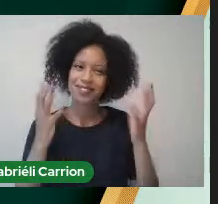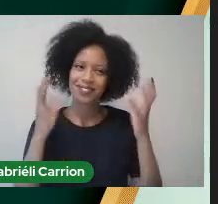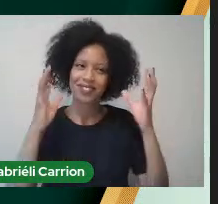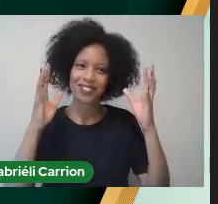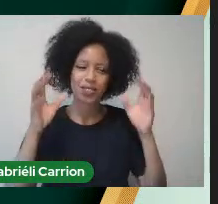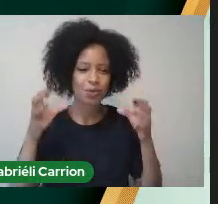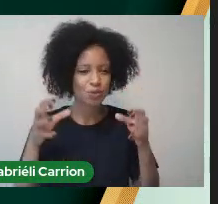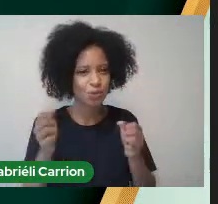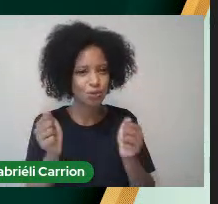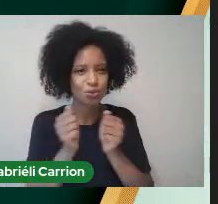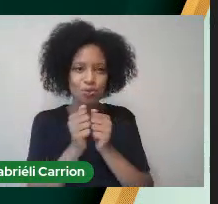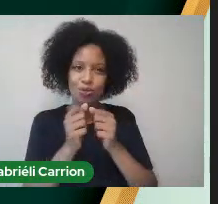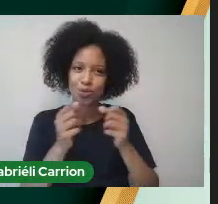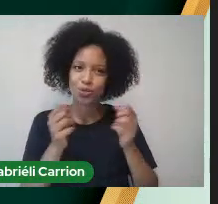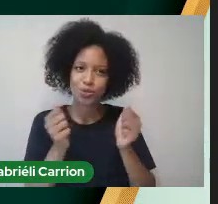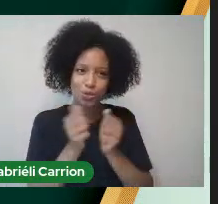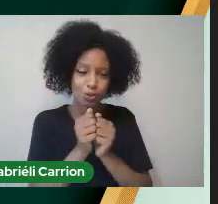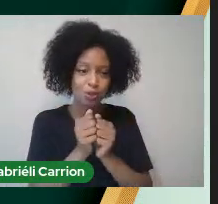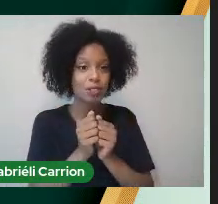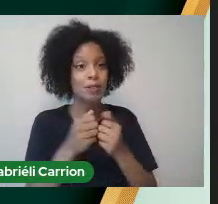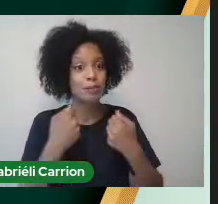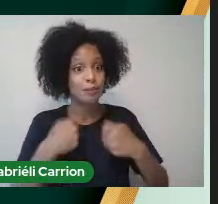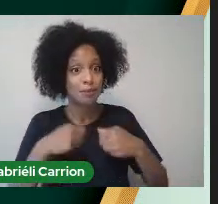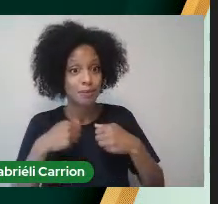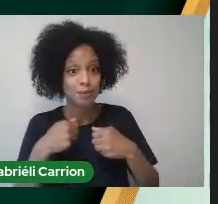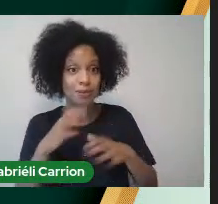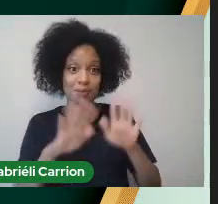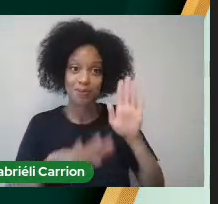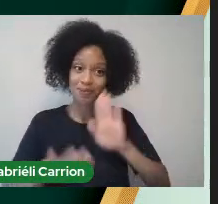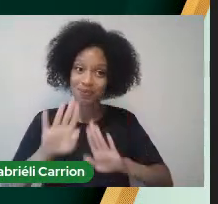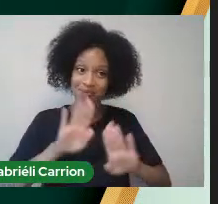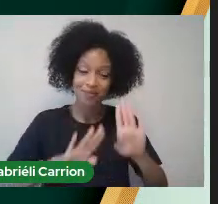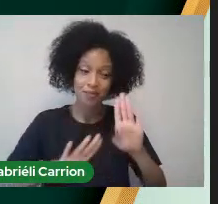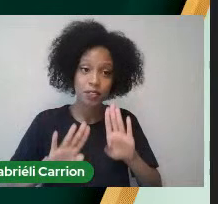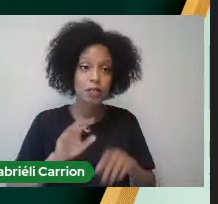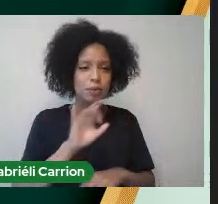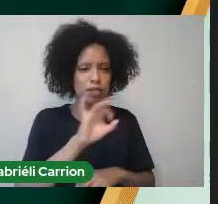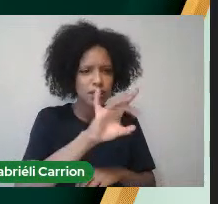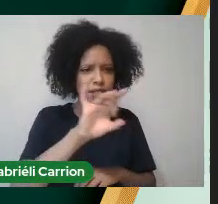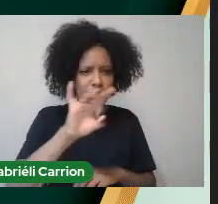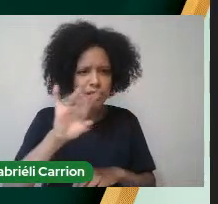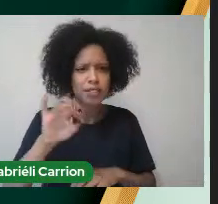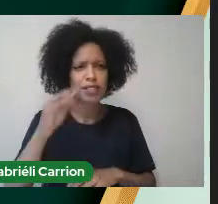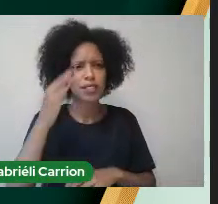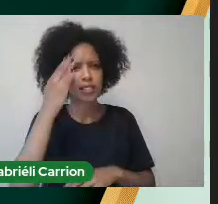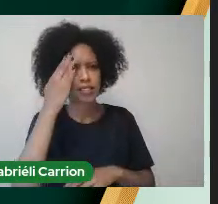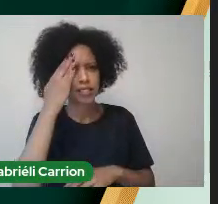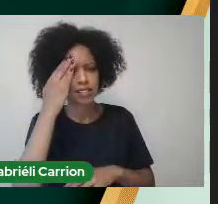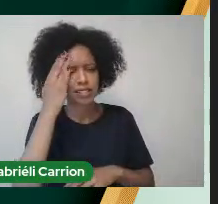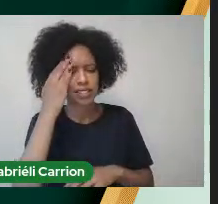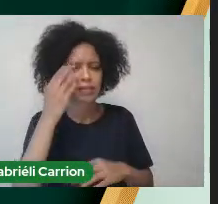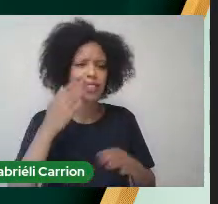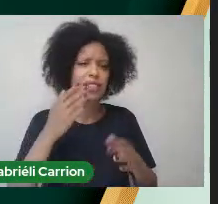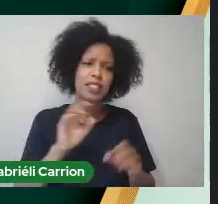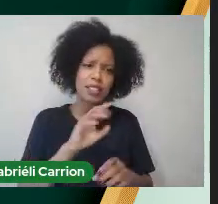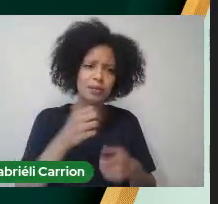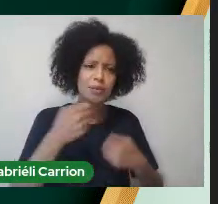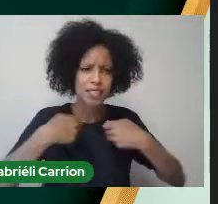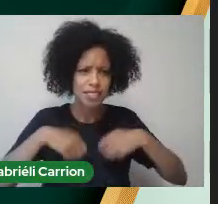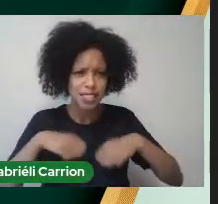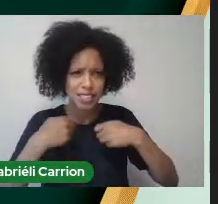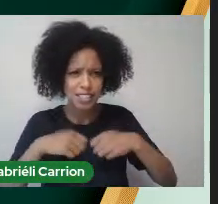os cuidados Claro Pois cada um Sabe De suas renúncias Pessoais Para estar aqui hoje Somos